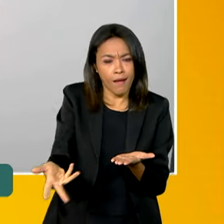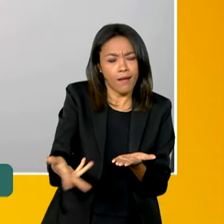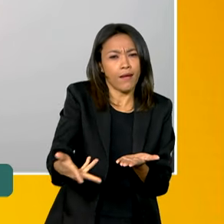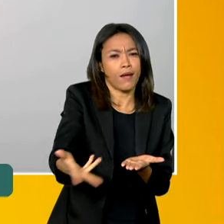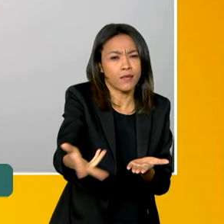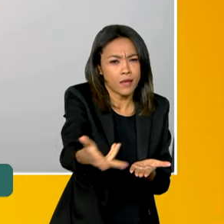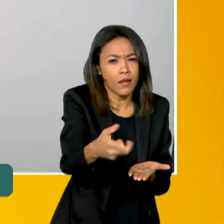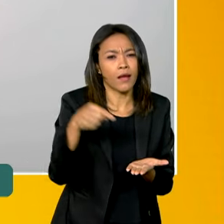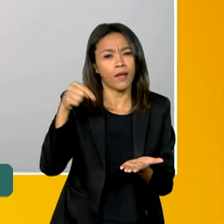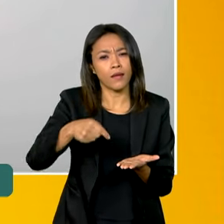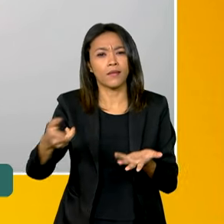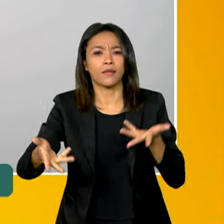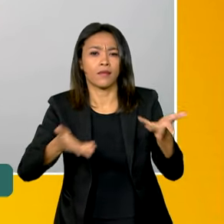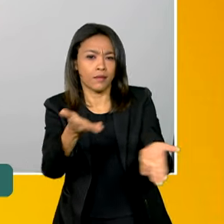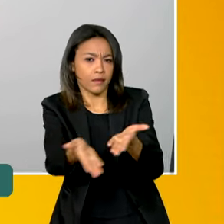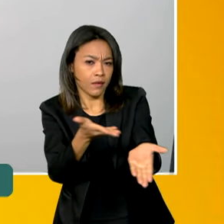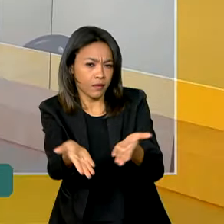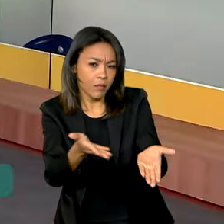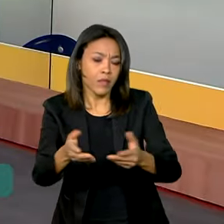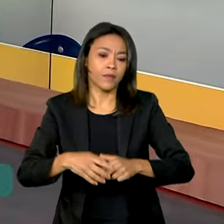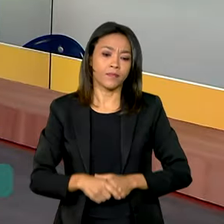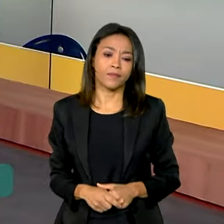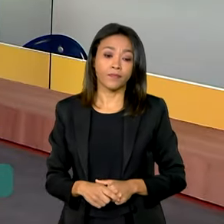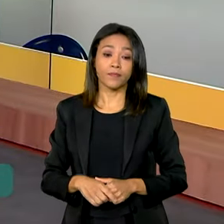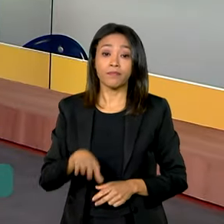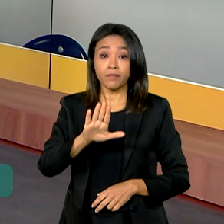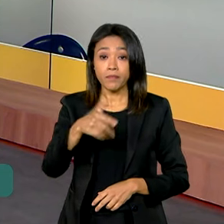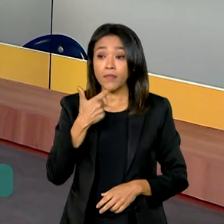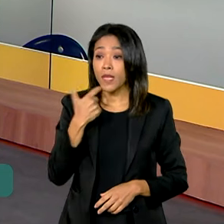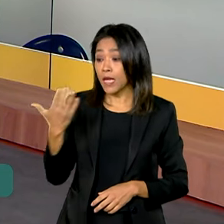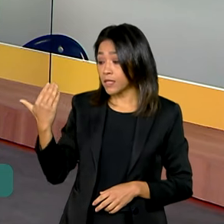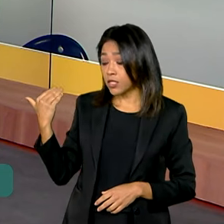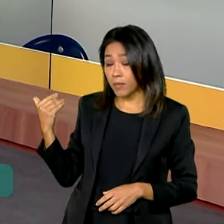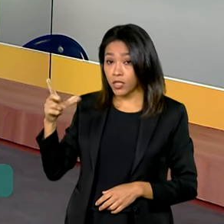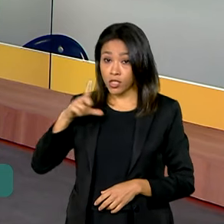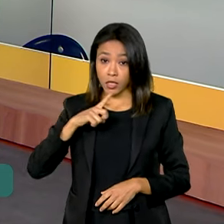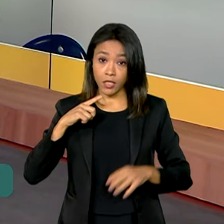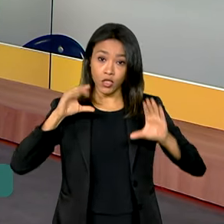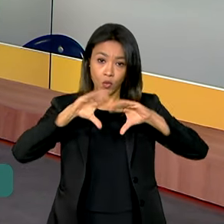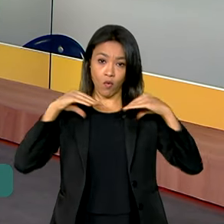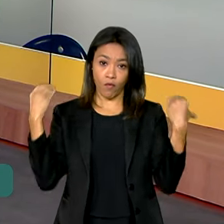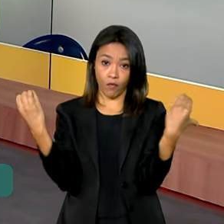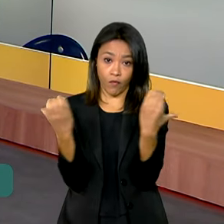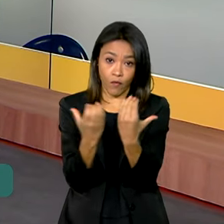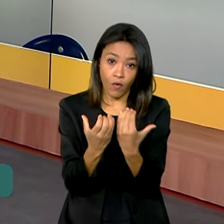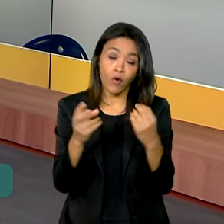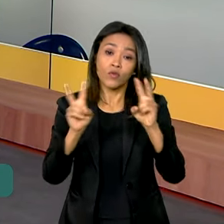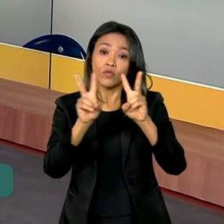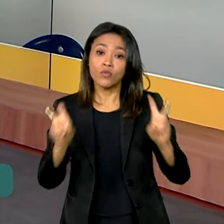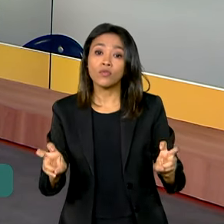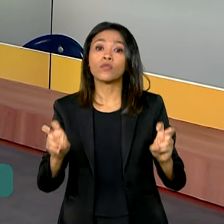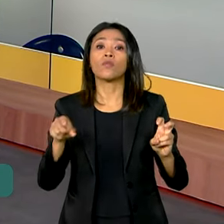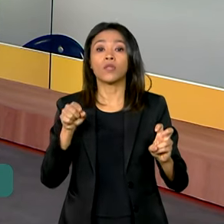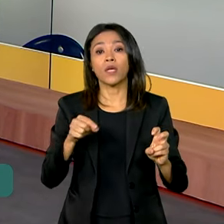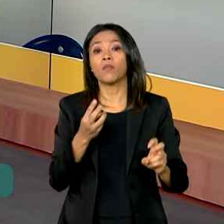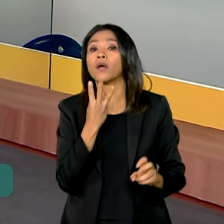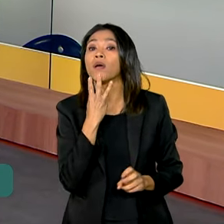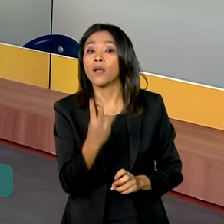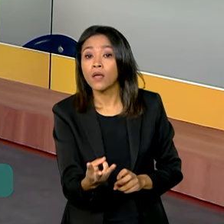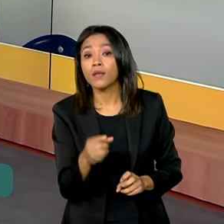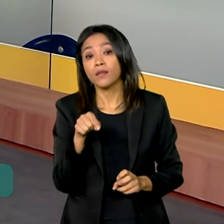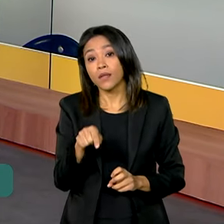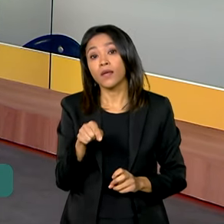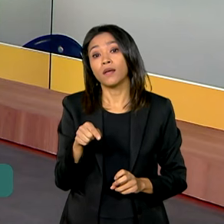esse tratamento. Recentemente teve o quinto fórum de lideranças em Anomami e em Ecoana.